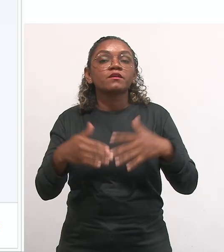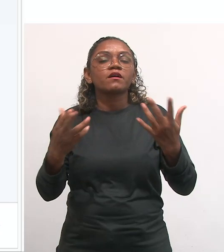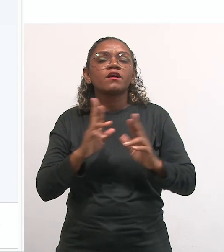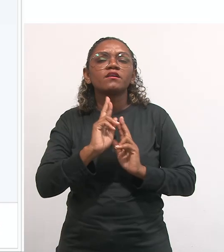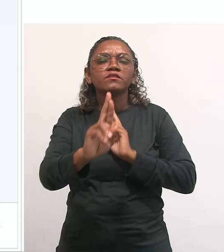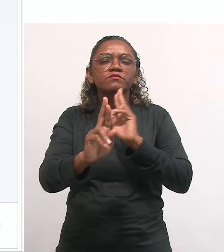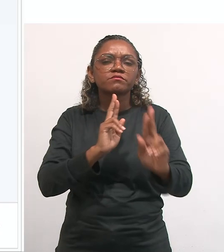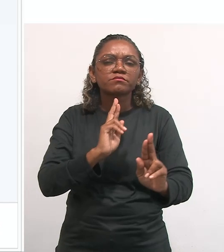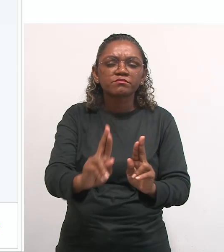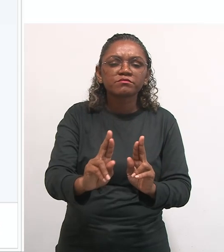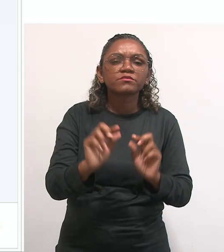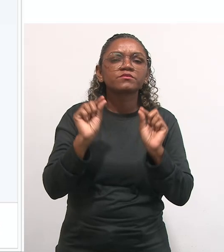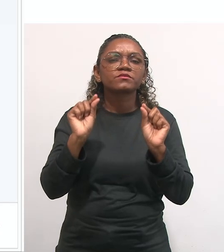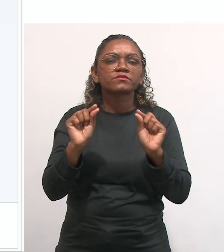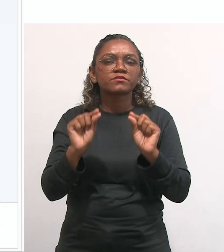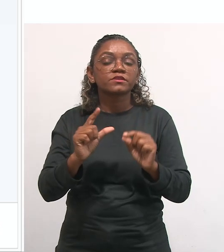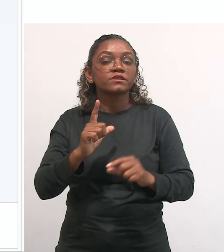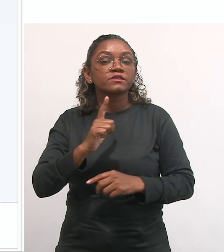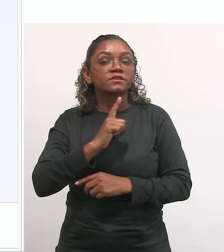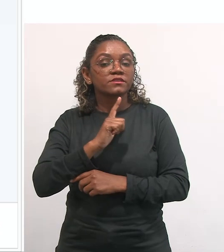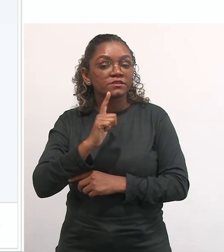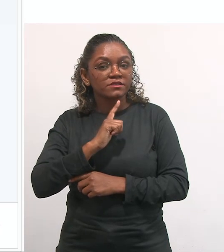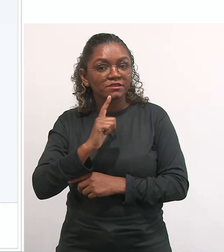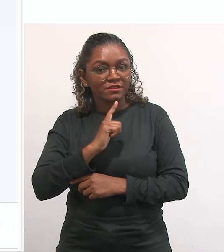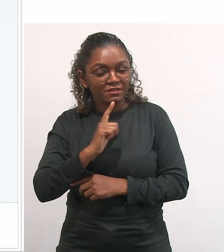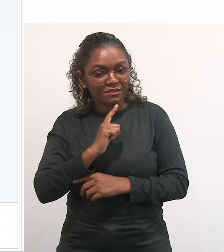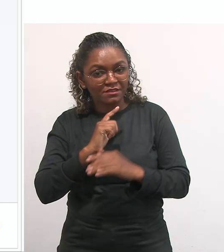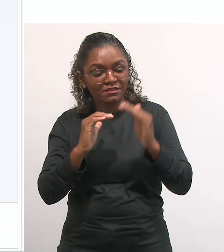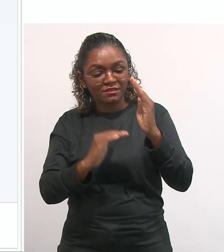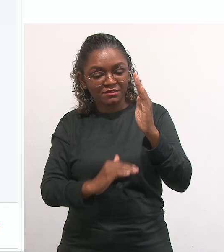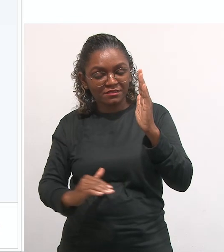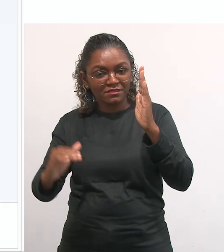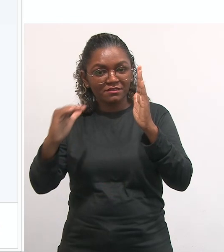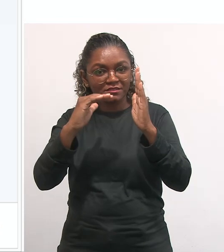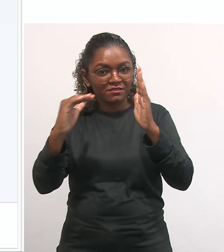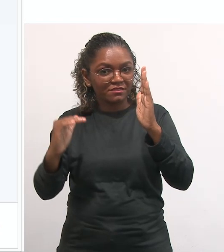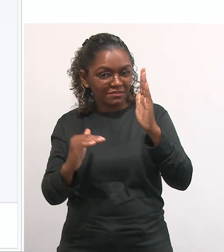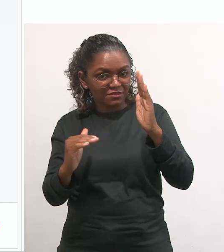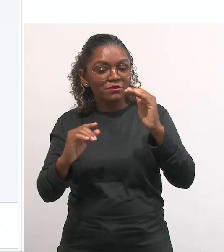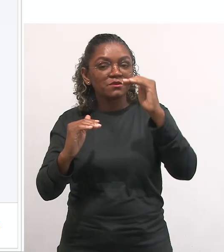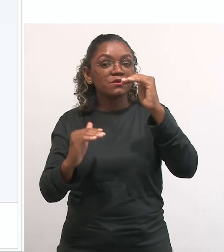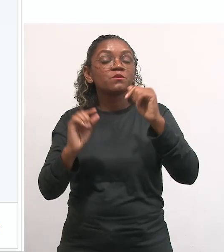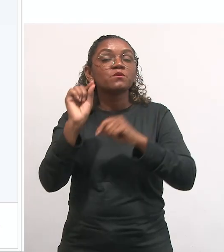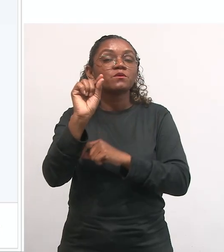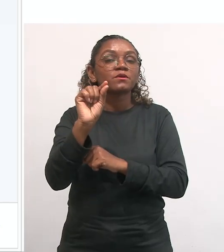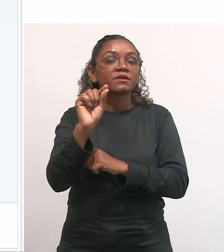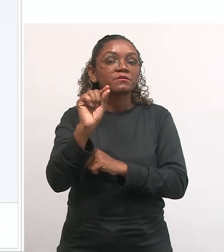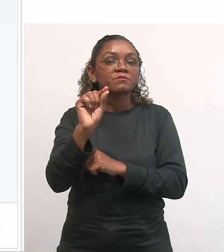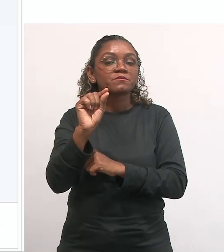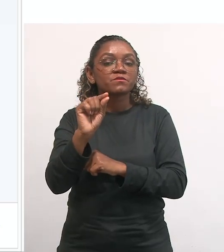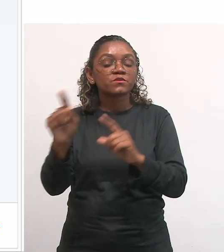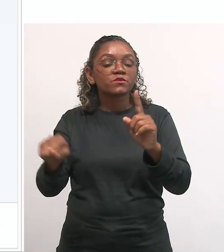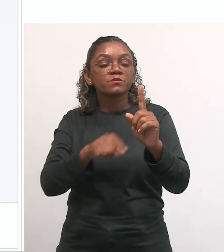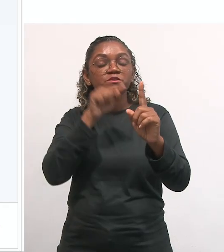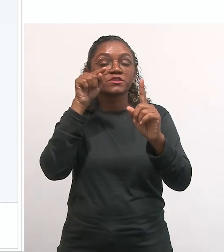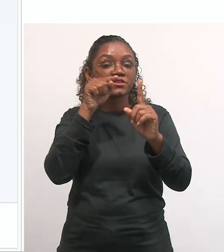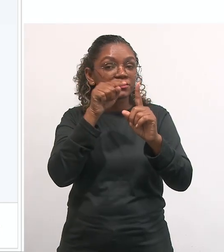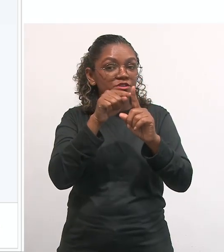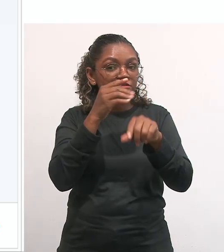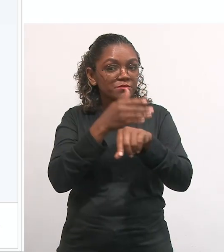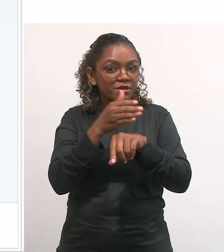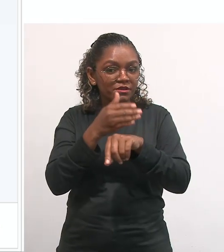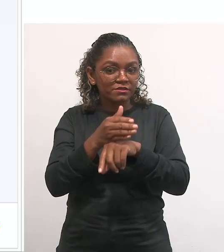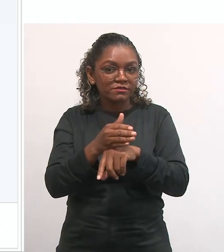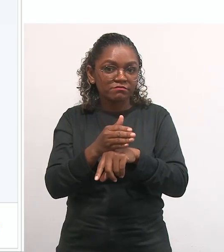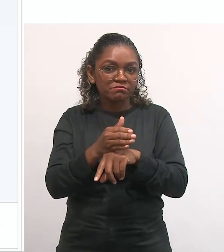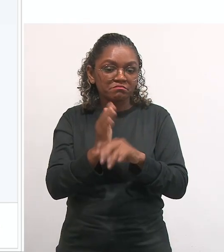condicionam os seus resultados estejam sempre subordinados às finalidades e objetivos previamente estabelecidos